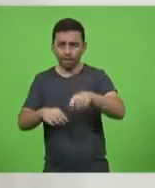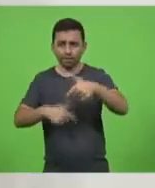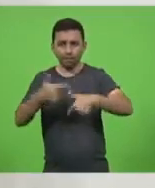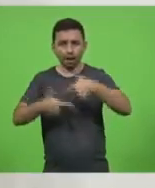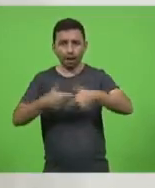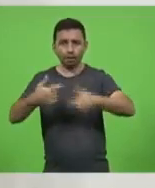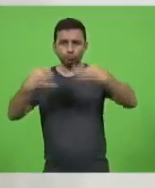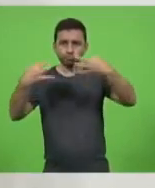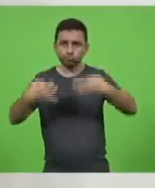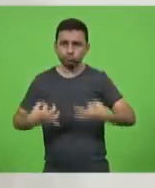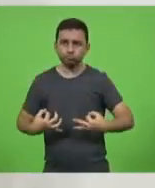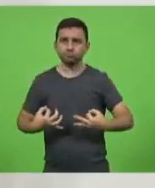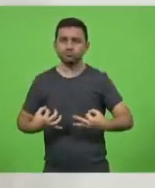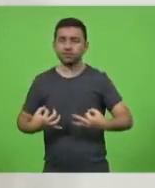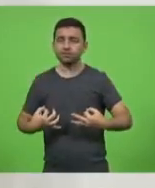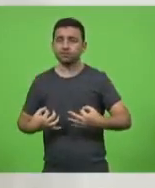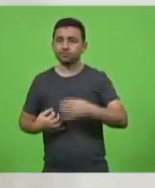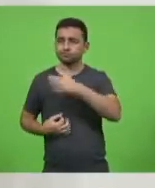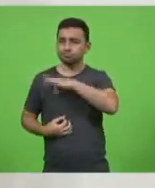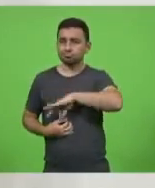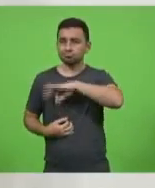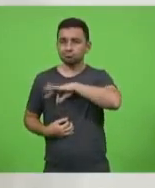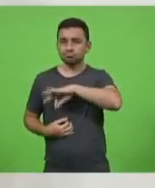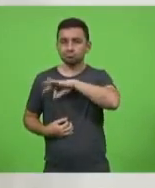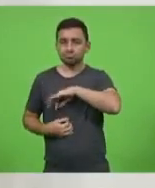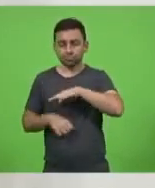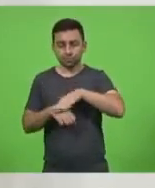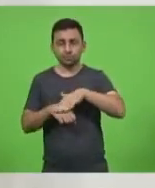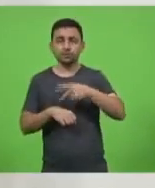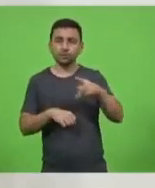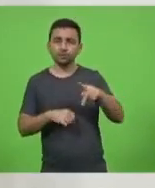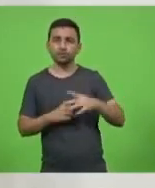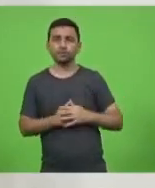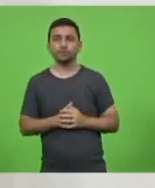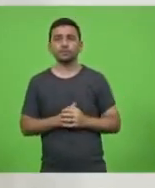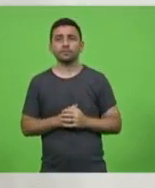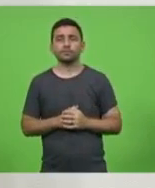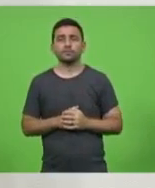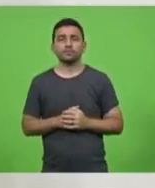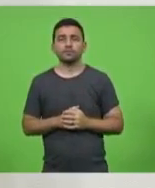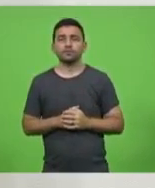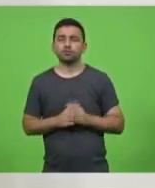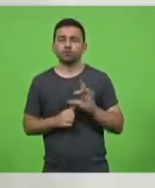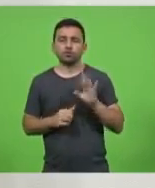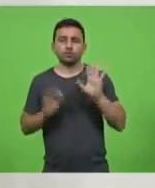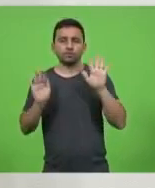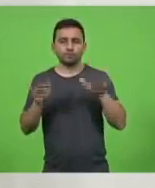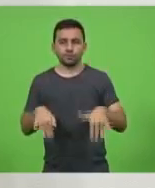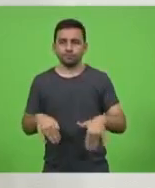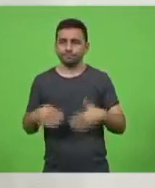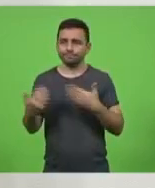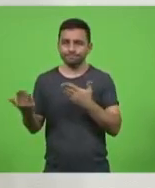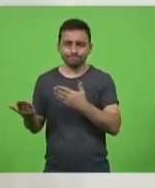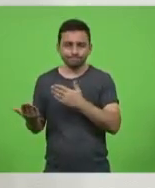honesto, recebendo por aquilo que faz. Então, para finalizar, meu caro presidente,